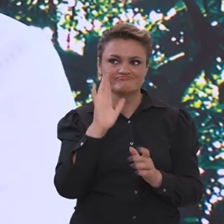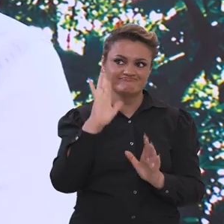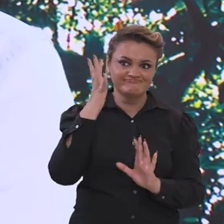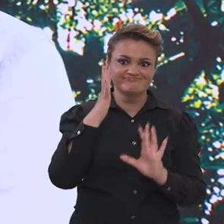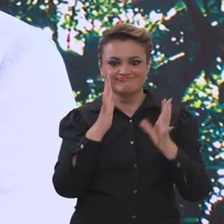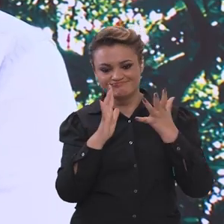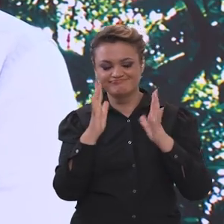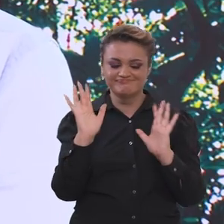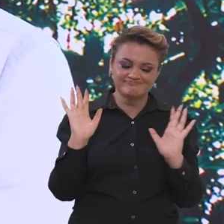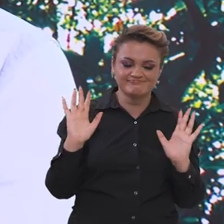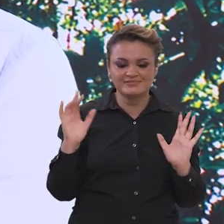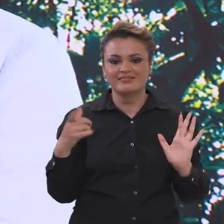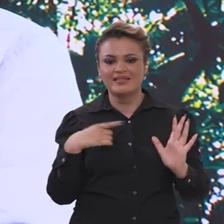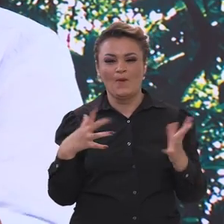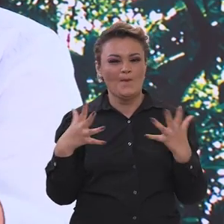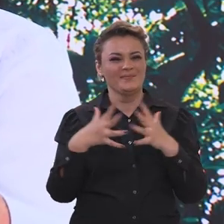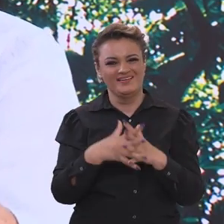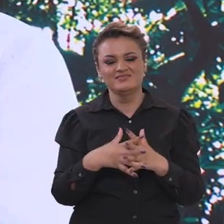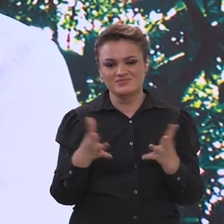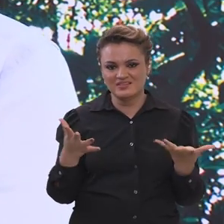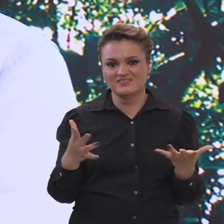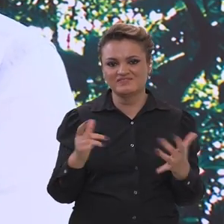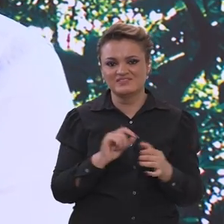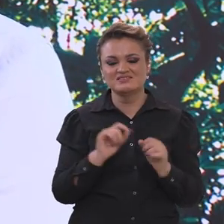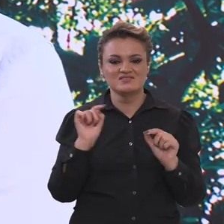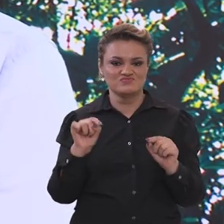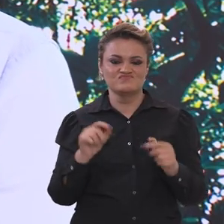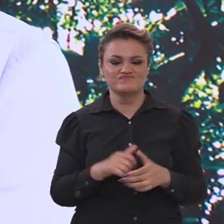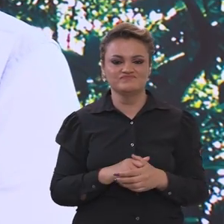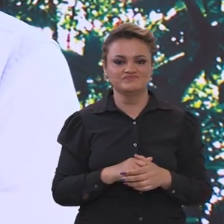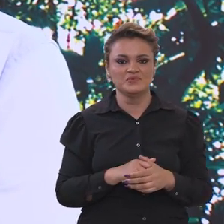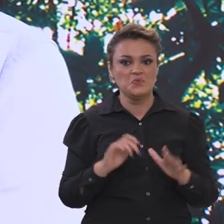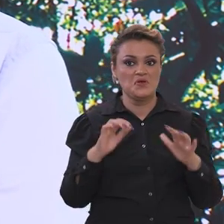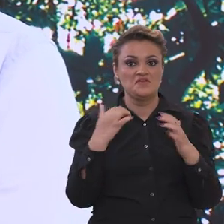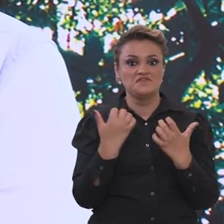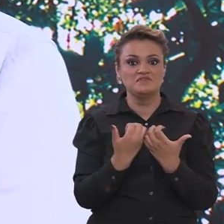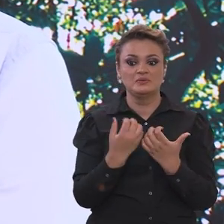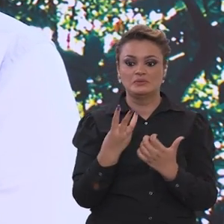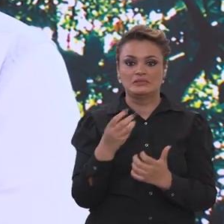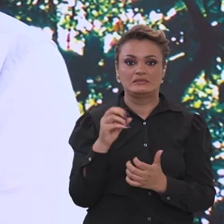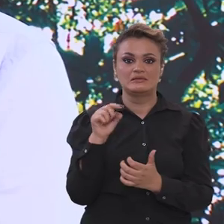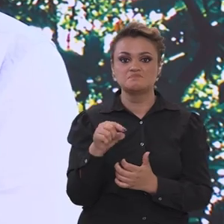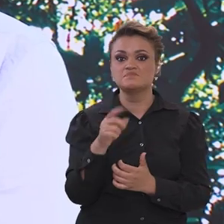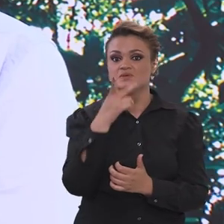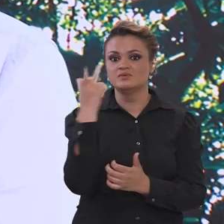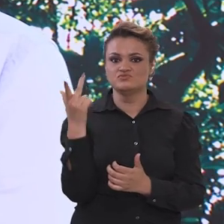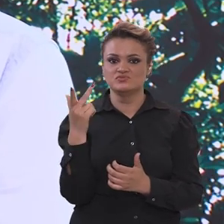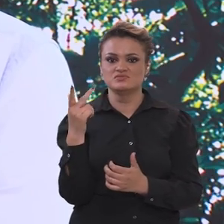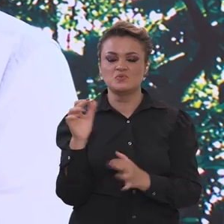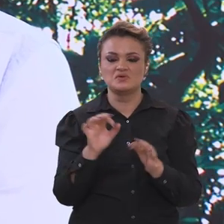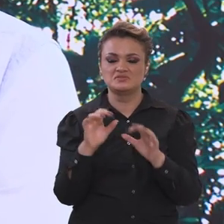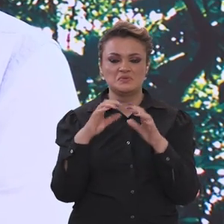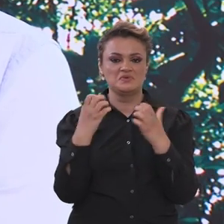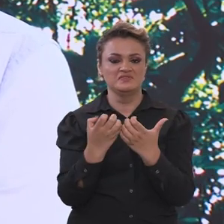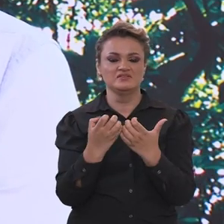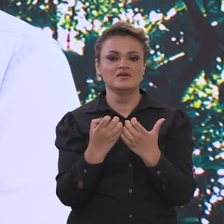riscos do ineditismo e da complexidade, que é você fazer um evento com 30 mil pessoas,